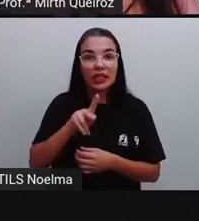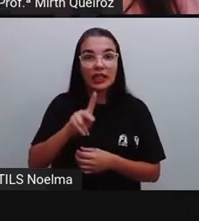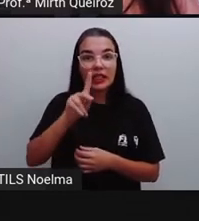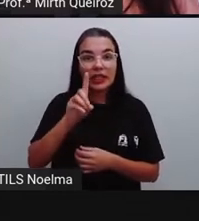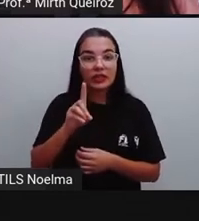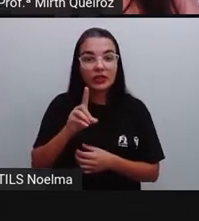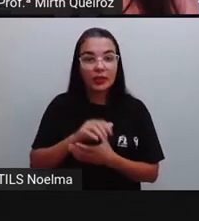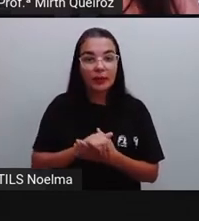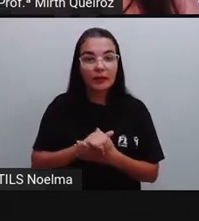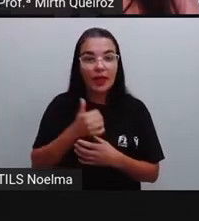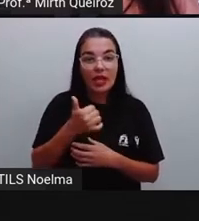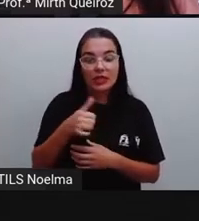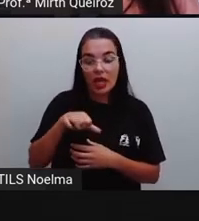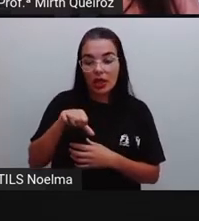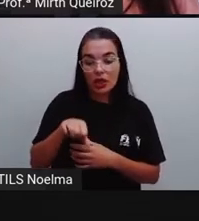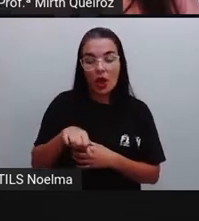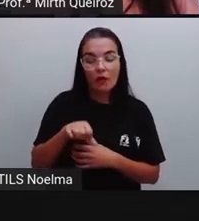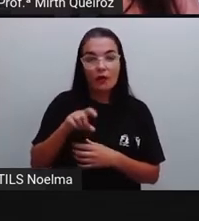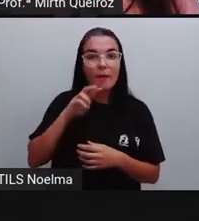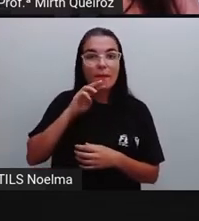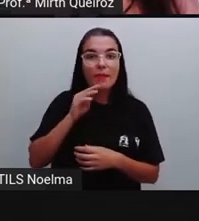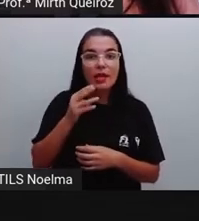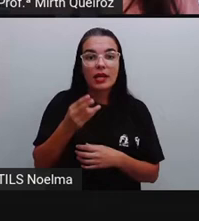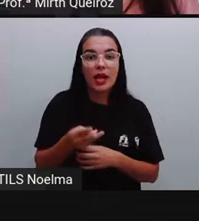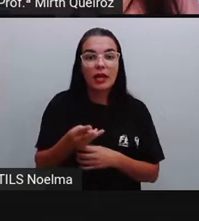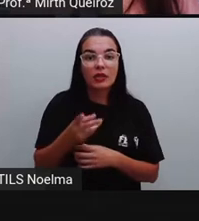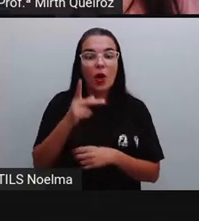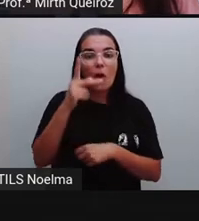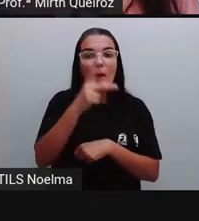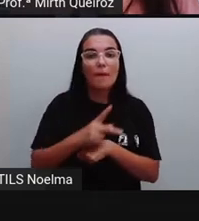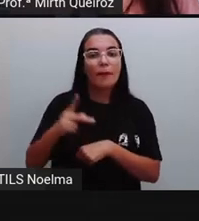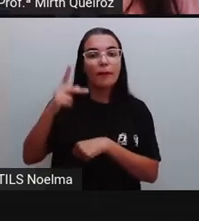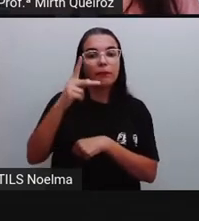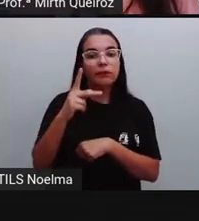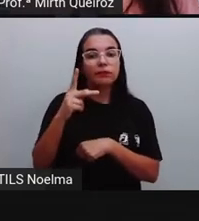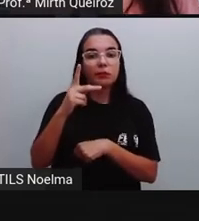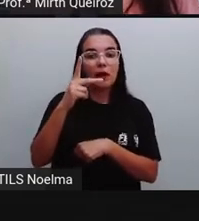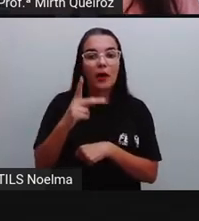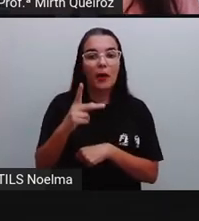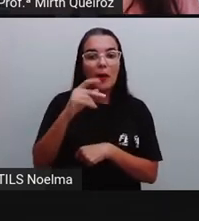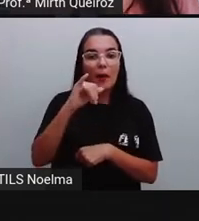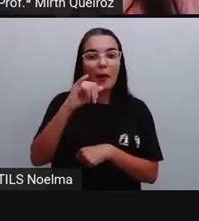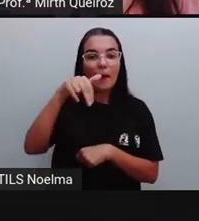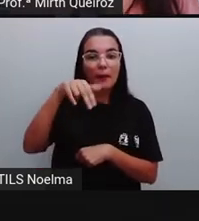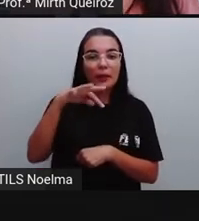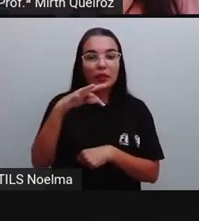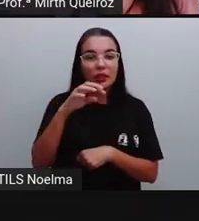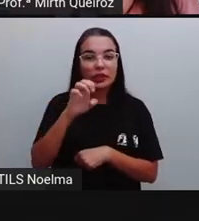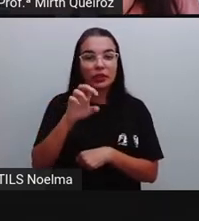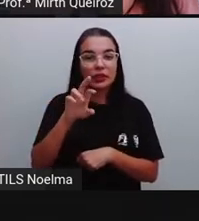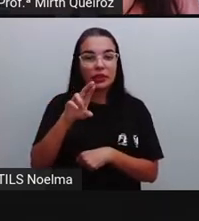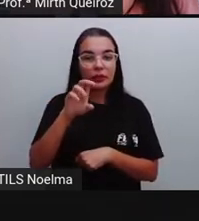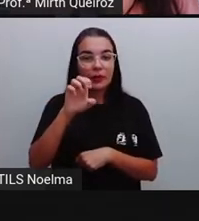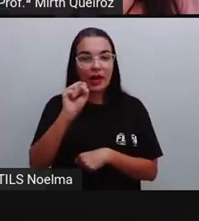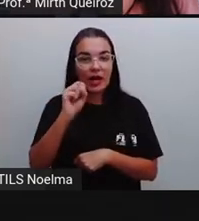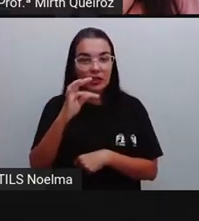19 milhões no Pinterest, né? Que foi o que teve menor quantidade aí.